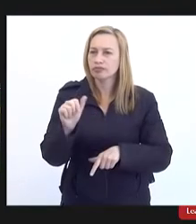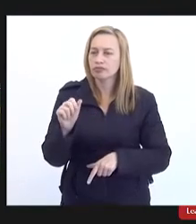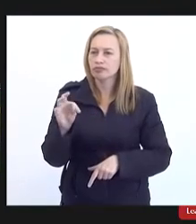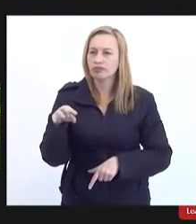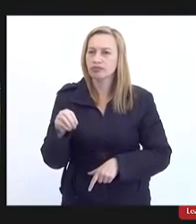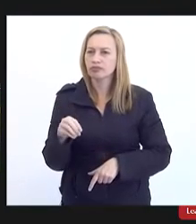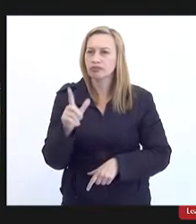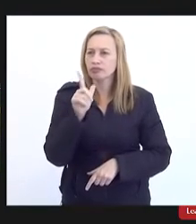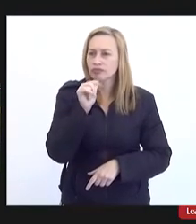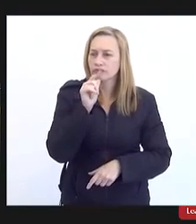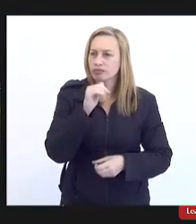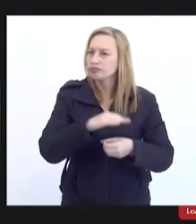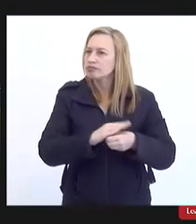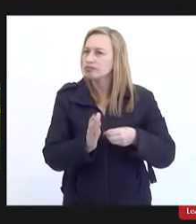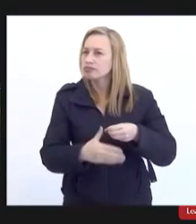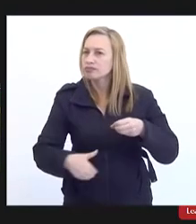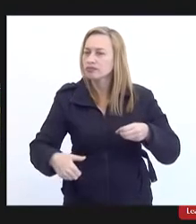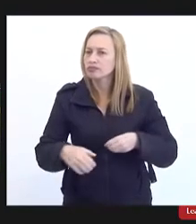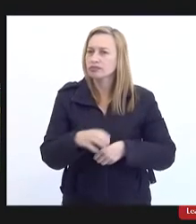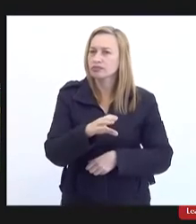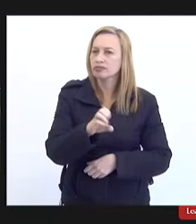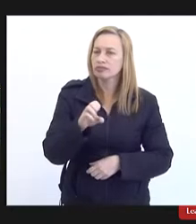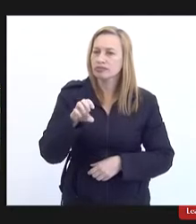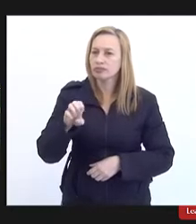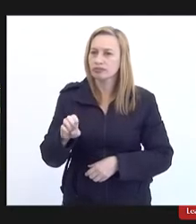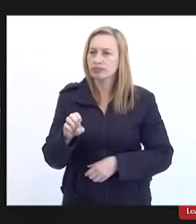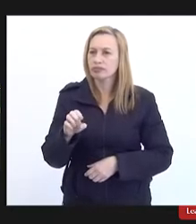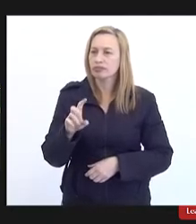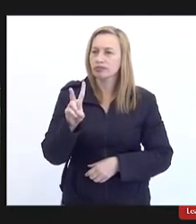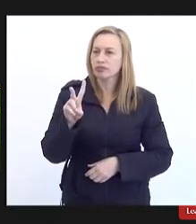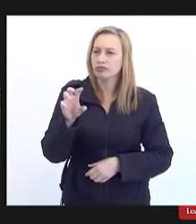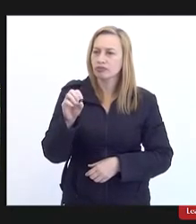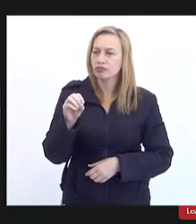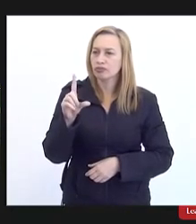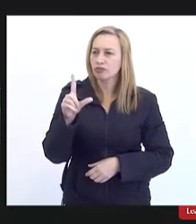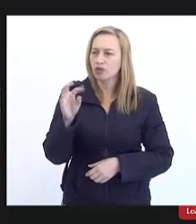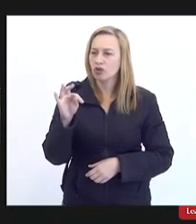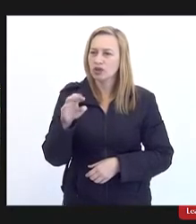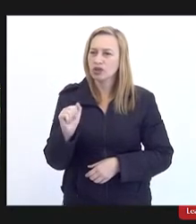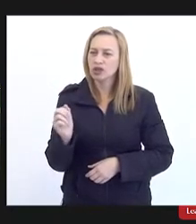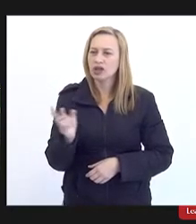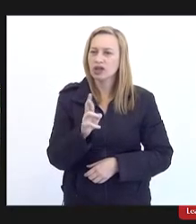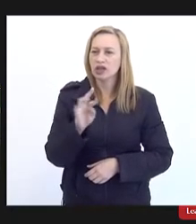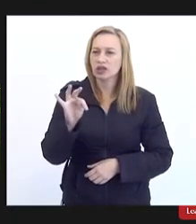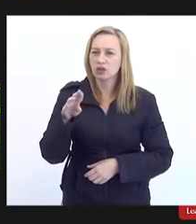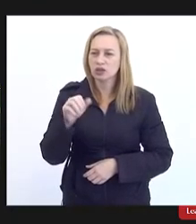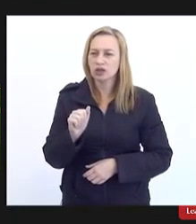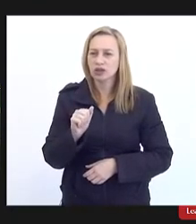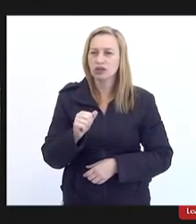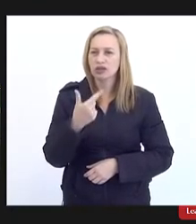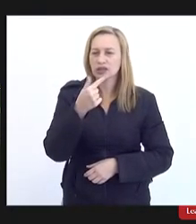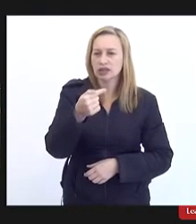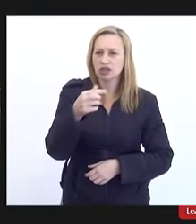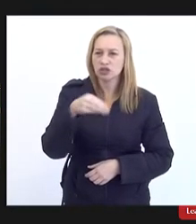SAE de Volta Redonda Jane você dispõe de sete minutos